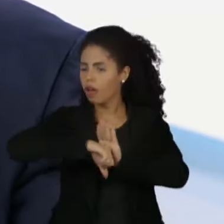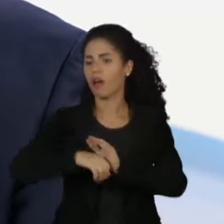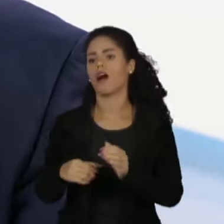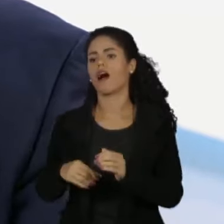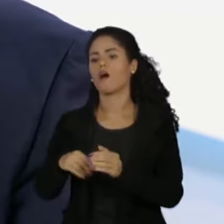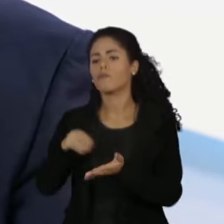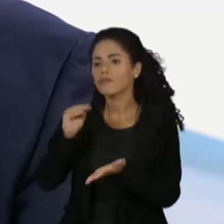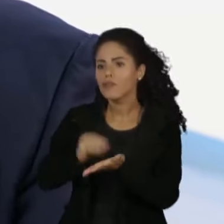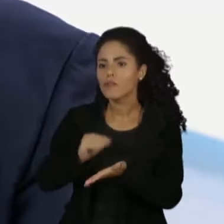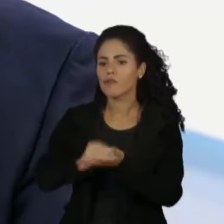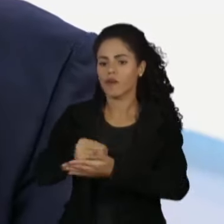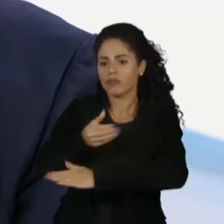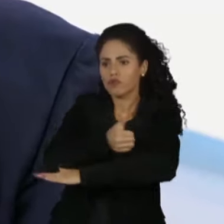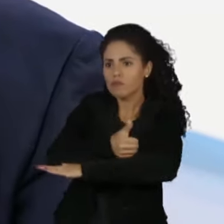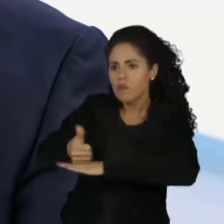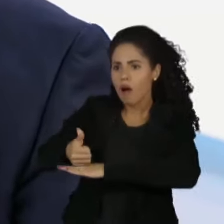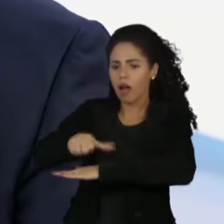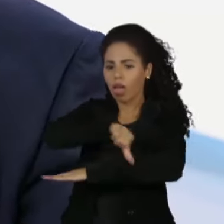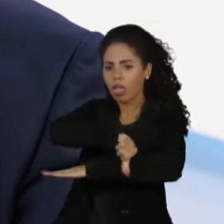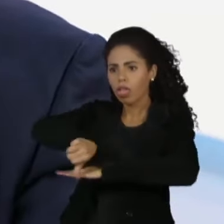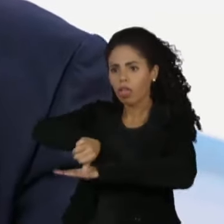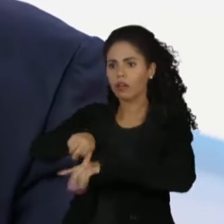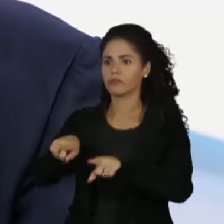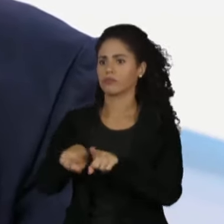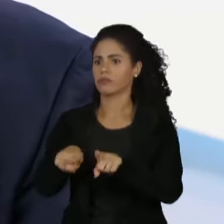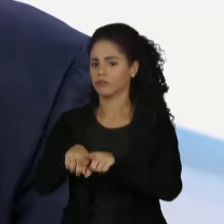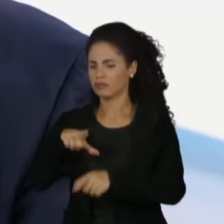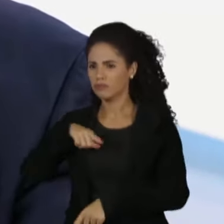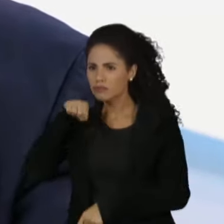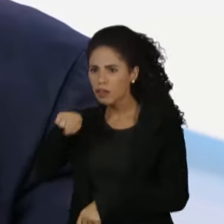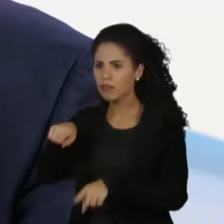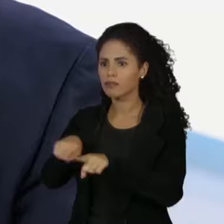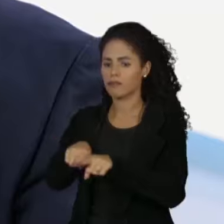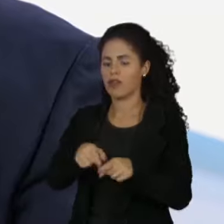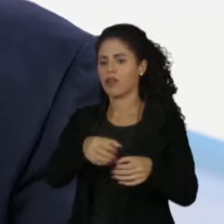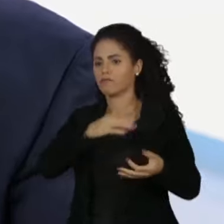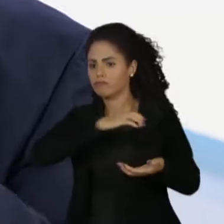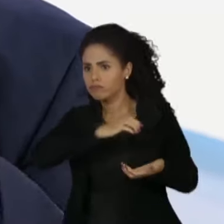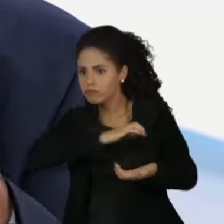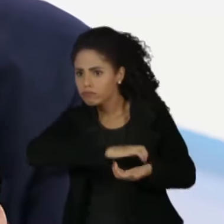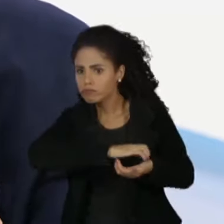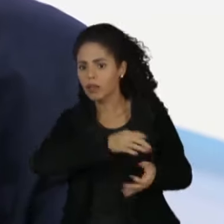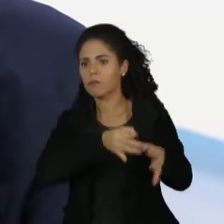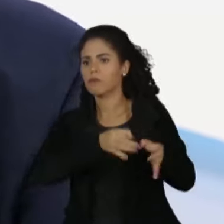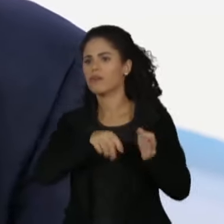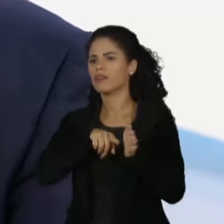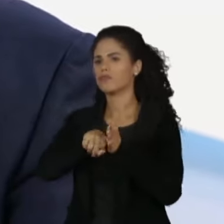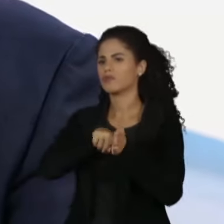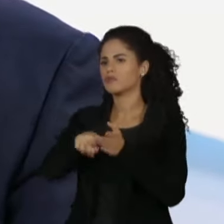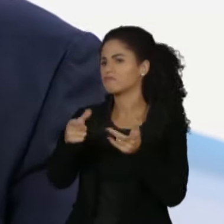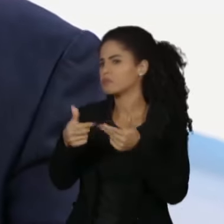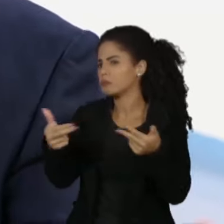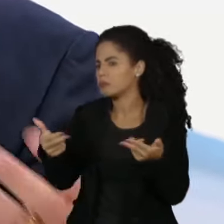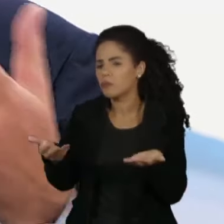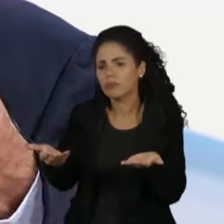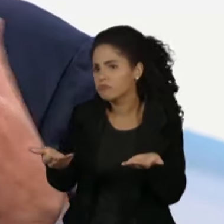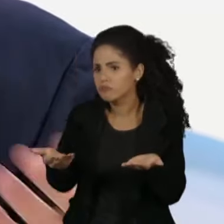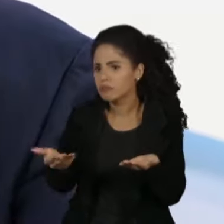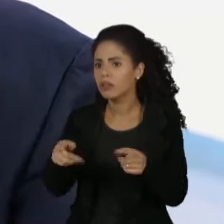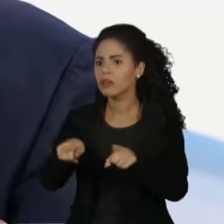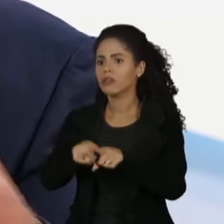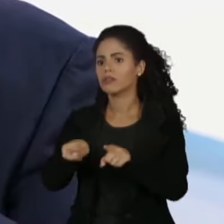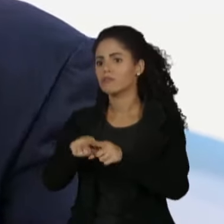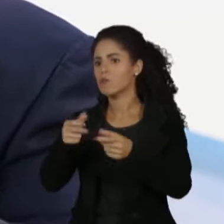que foi aberto de ofício no Supremo Tribunal Federal para investigar determinada situação, atraindo,